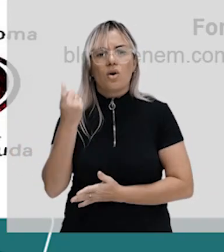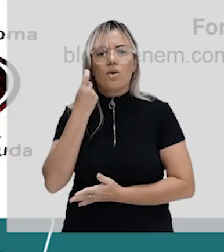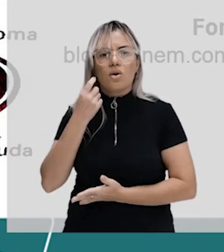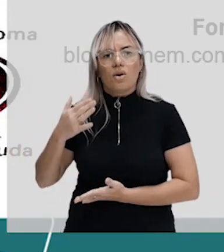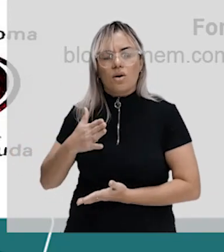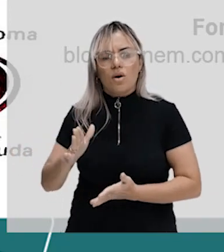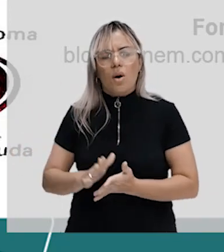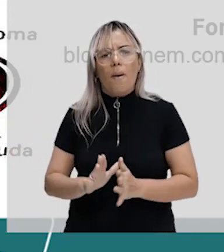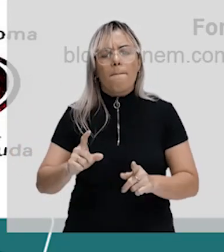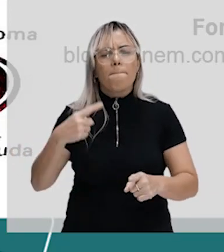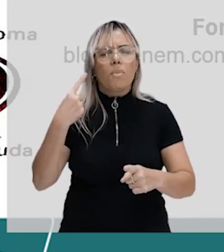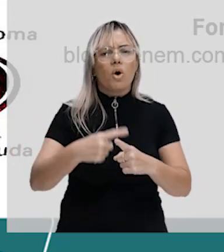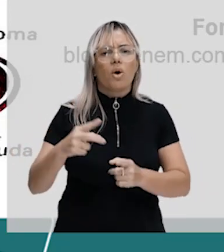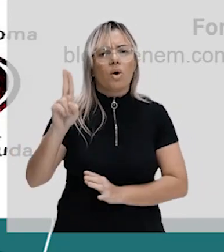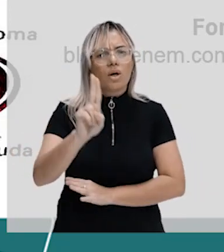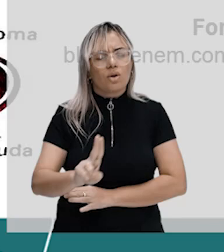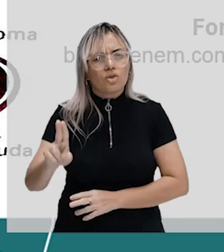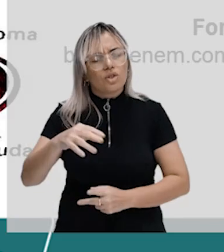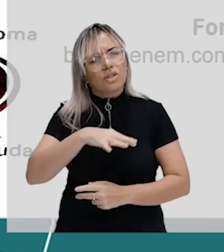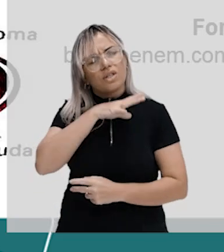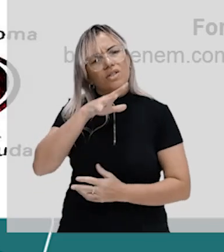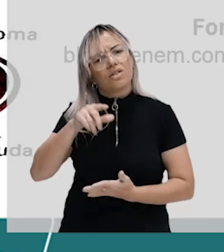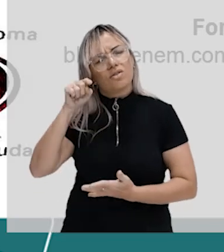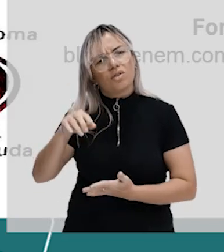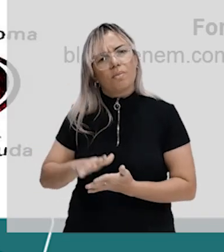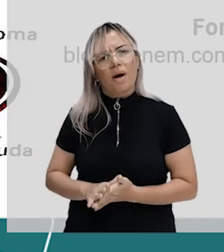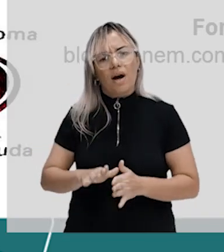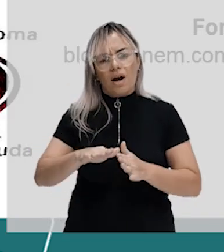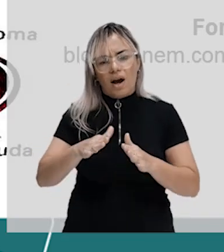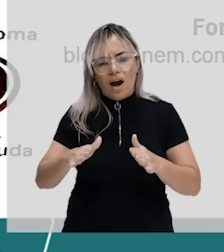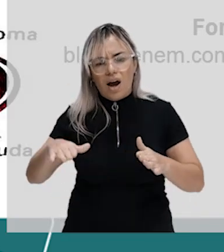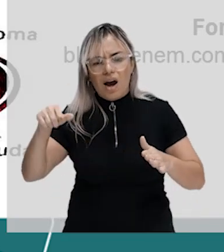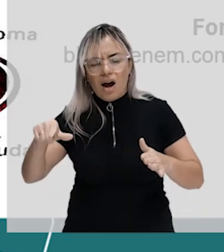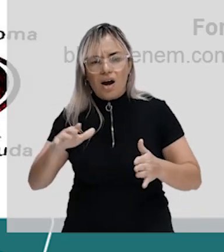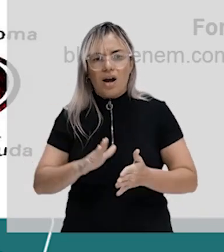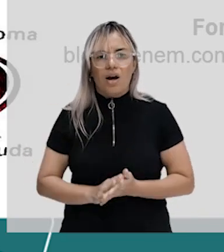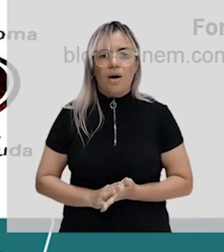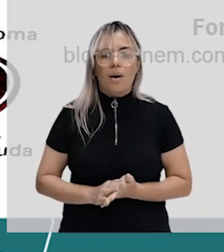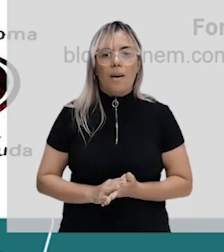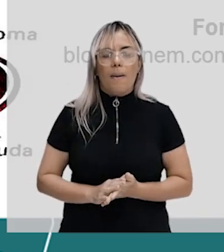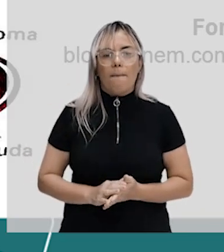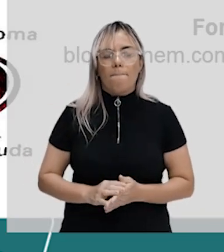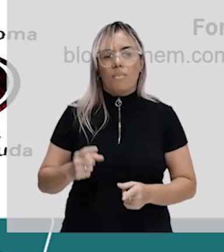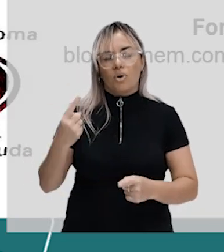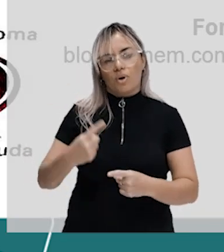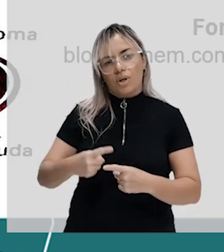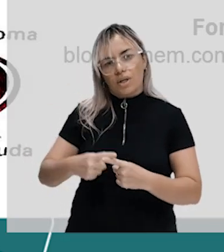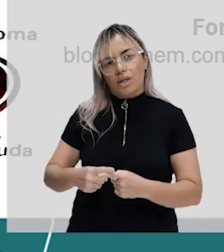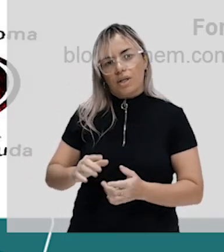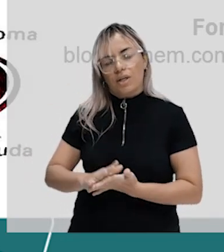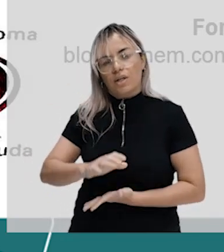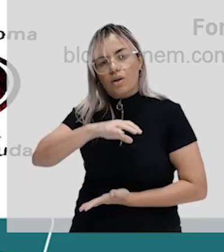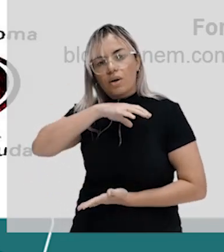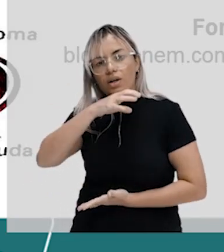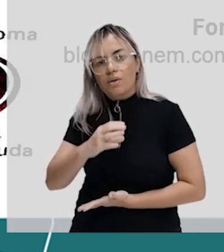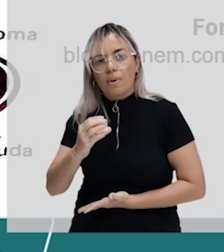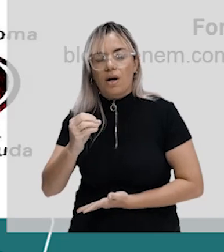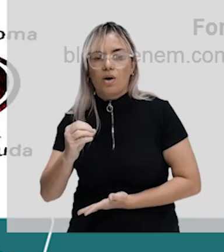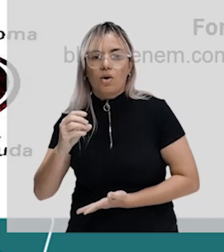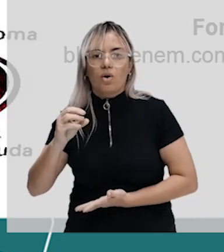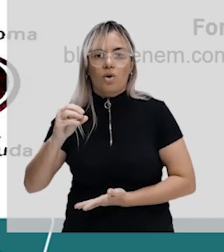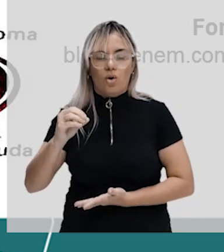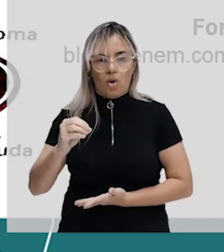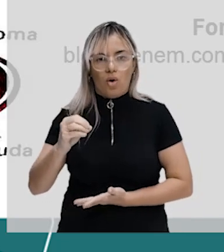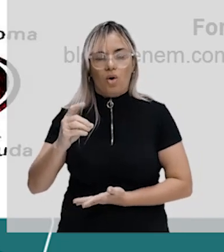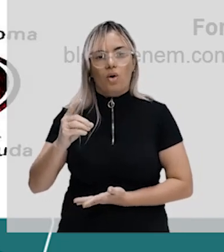Por que que a gente utiliza ele para a gente estudar? Ele é um animal cordado. Nós, por exemplo, seres humanos e os